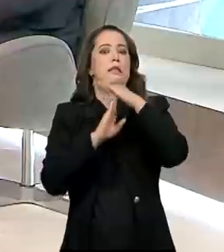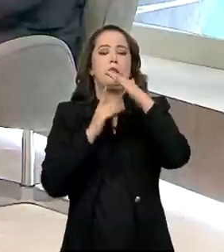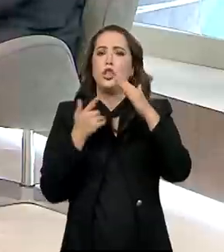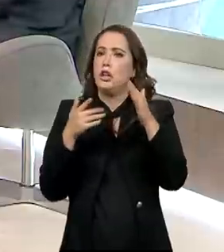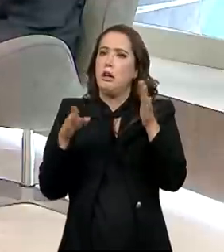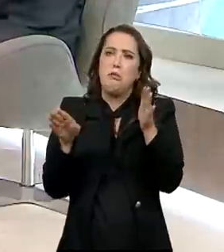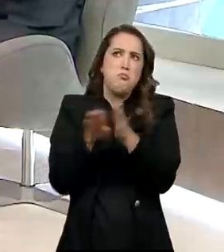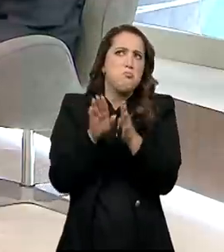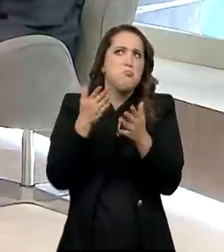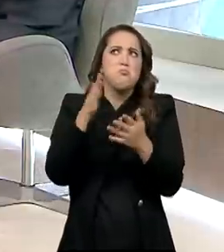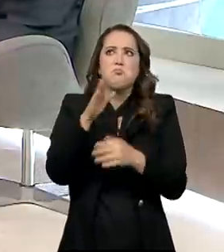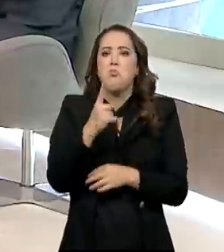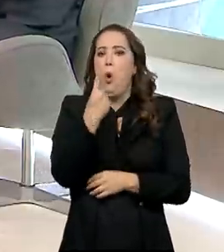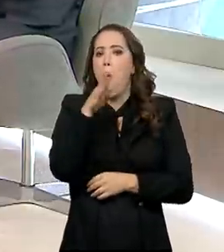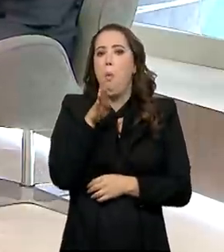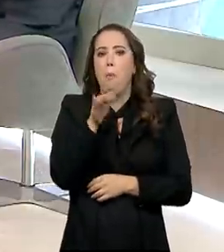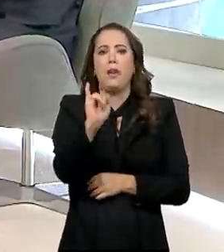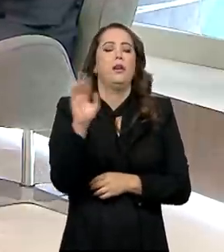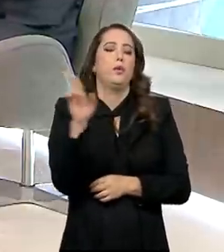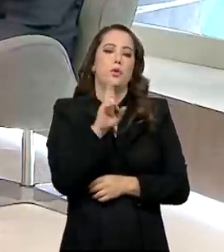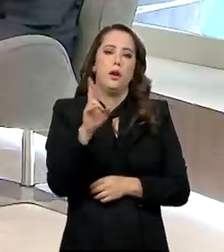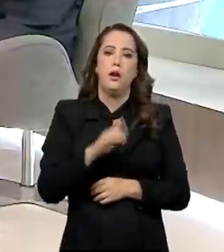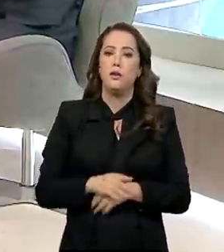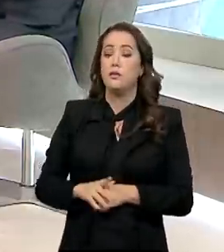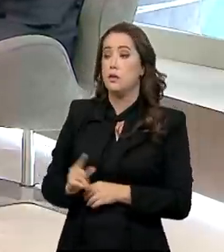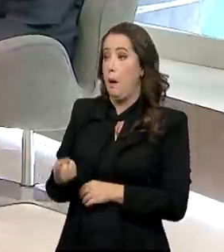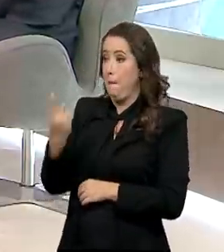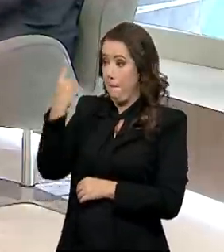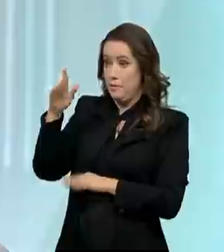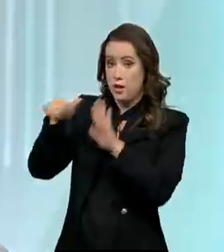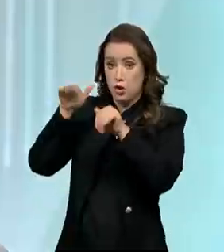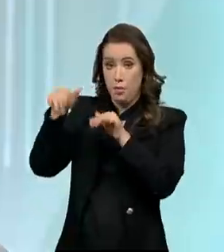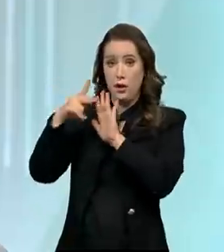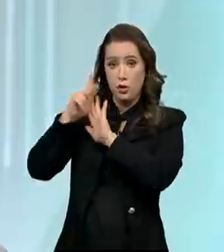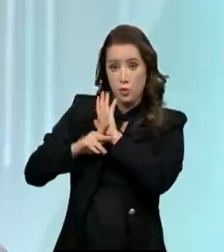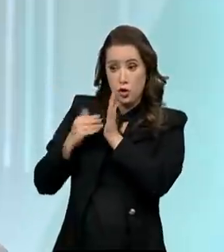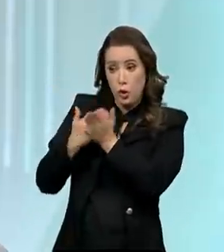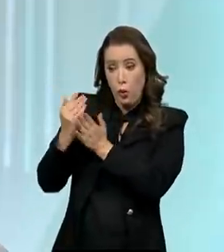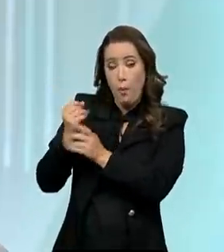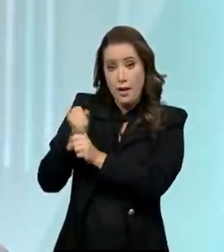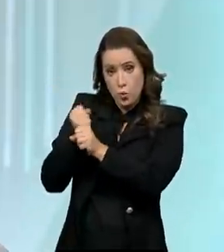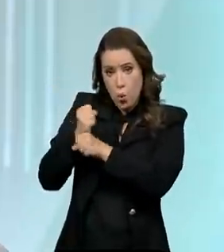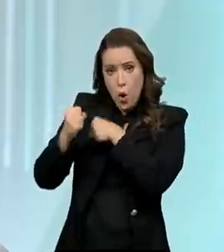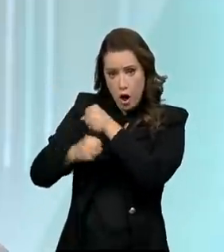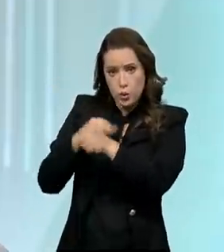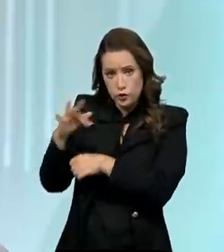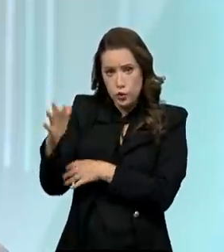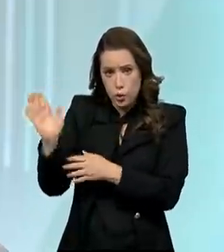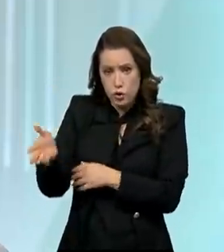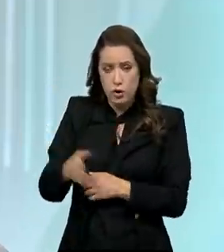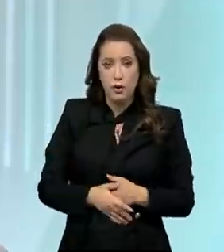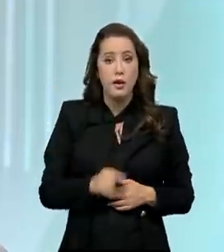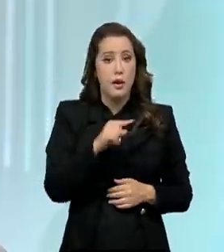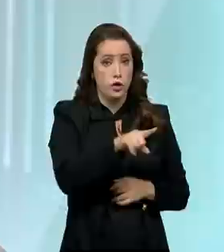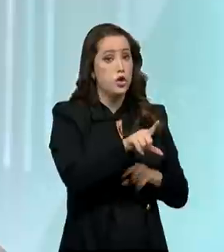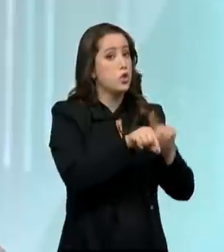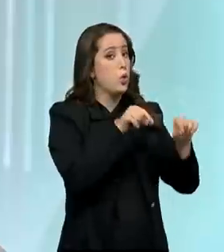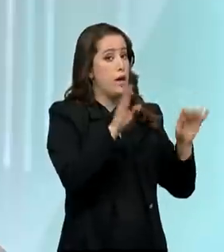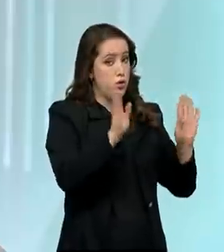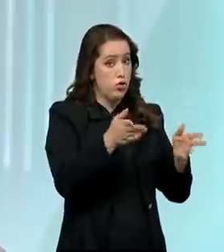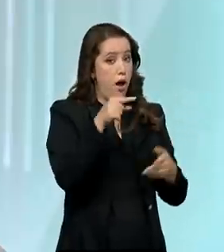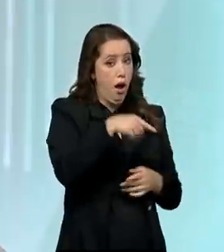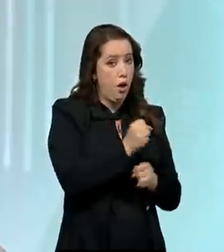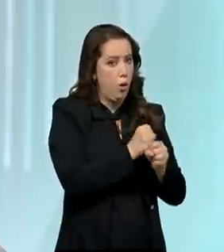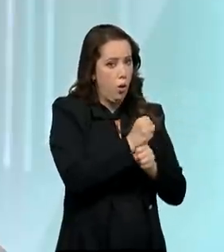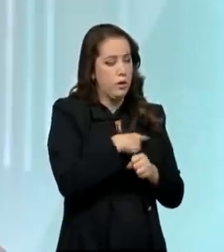no Brasil e no mundo. E a primeira chamada de projetos ocorre no ano que vem? A gente vai estar escolhendo o gestor esse ano. Então, o mais importante, nesse